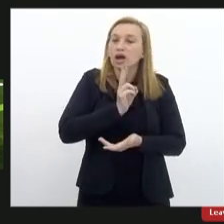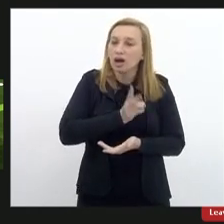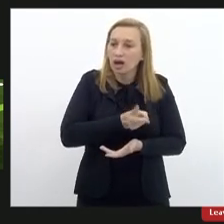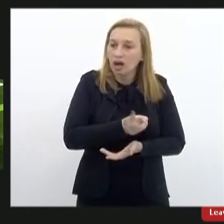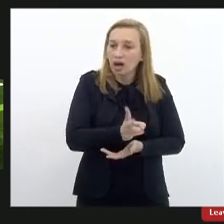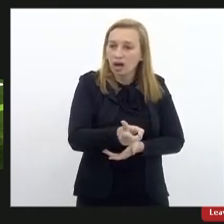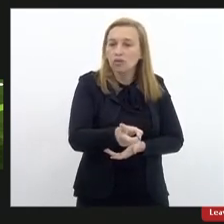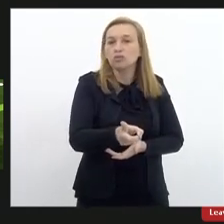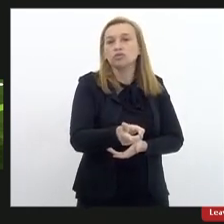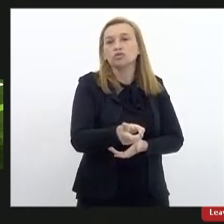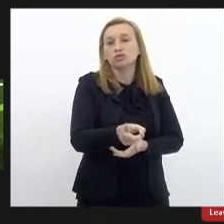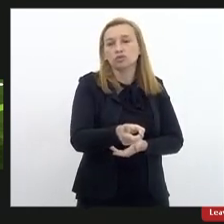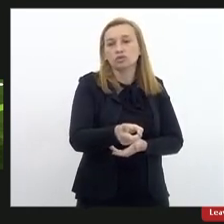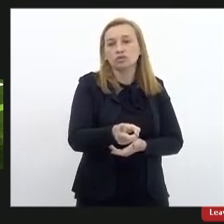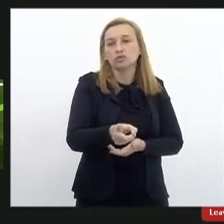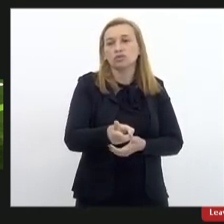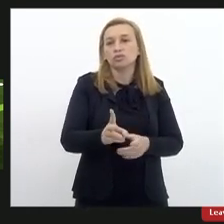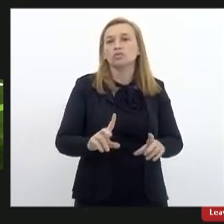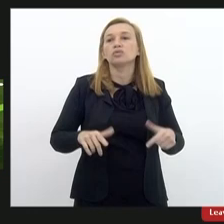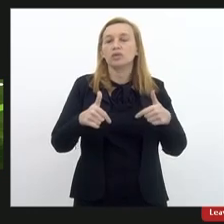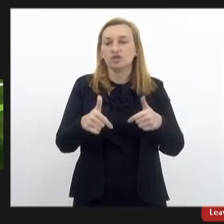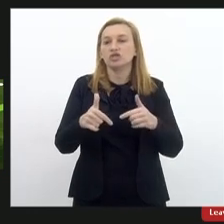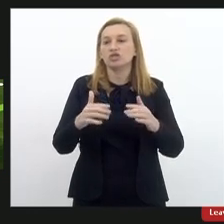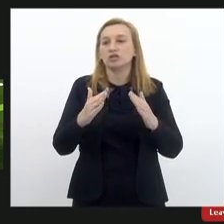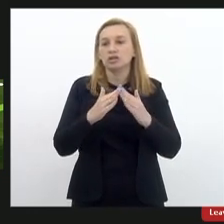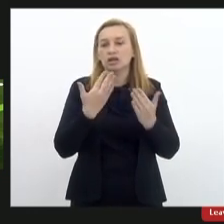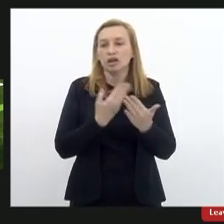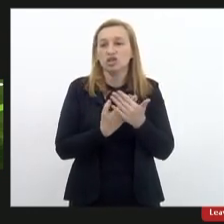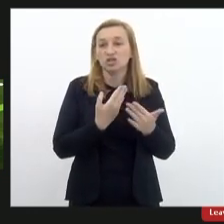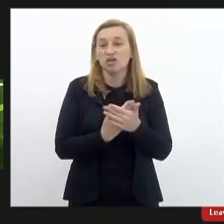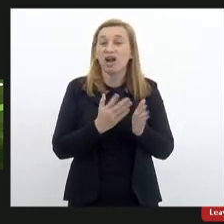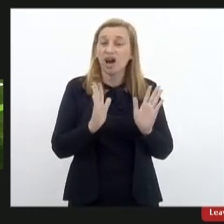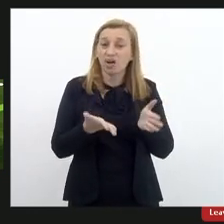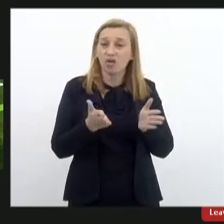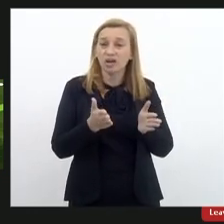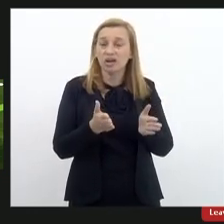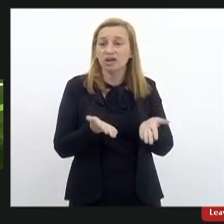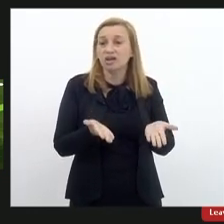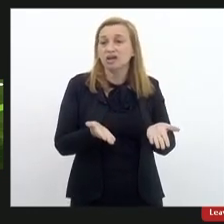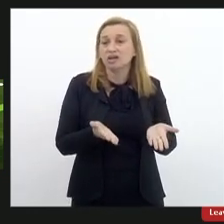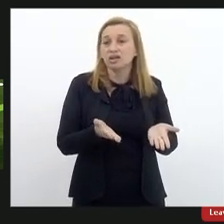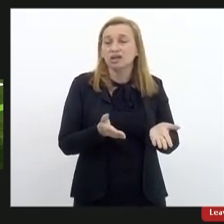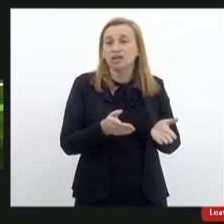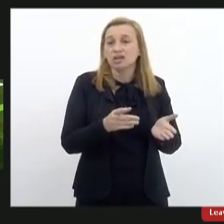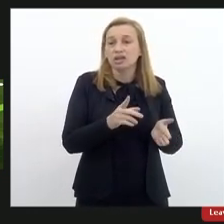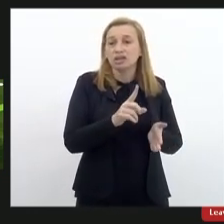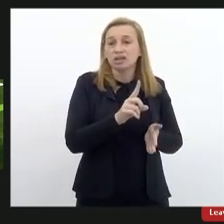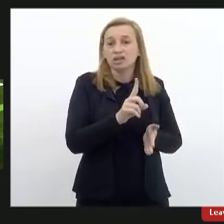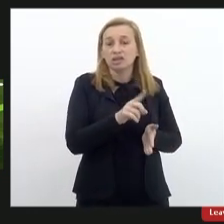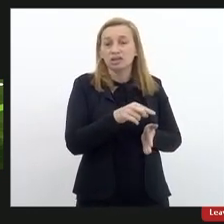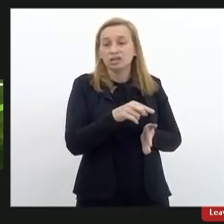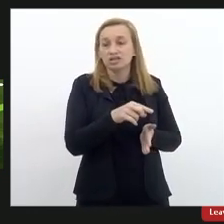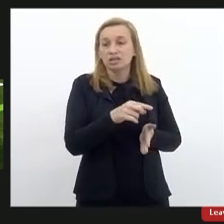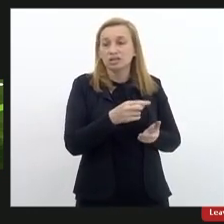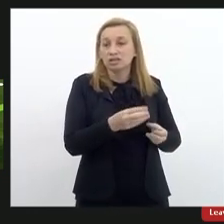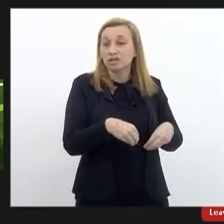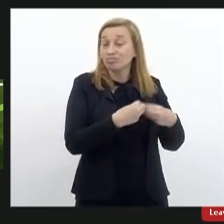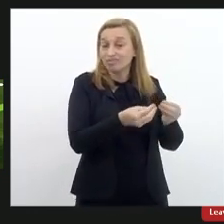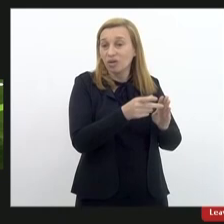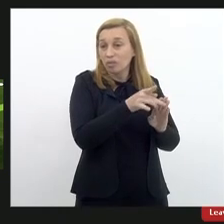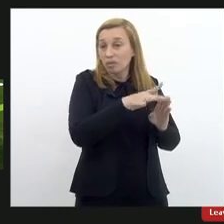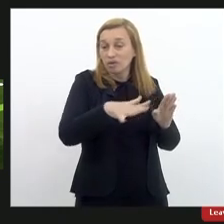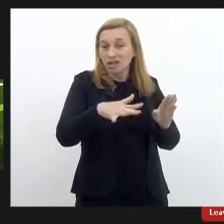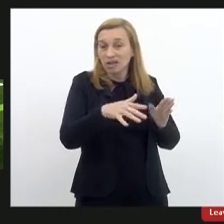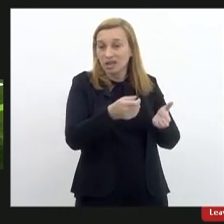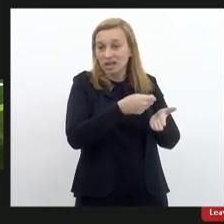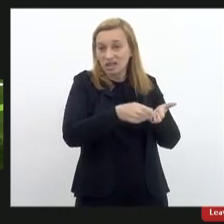continuidade do funcionamento dessas escolas. Agora, negar agora uma portaria que procrastinou durante